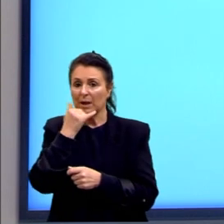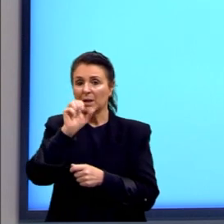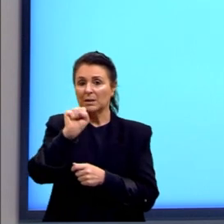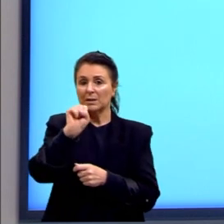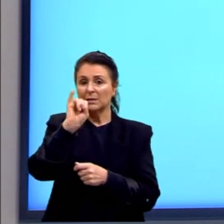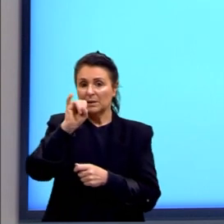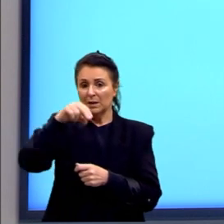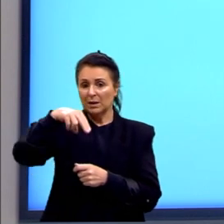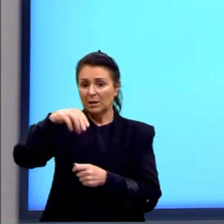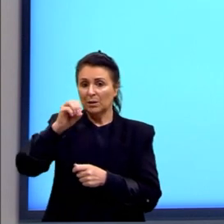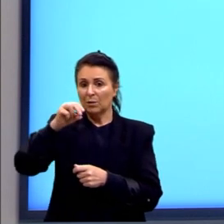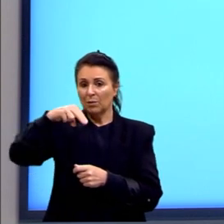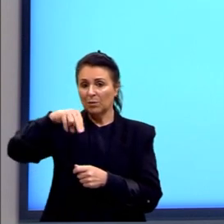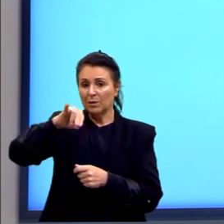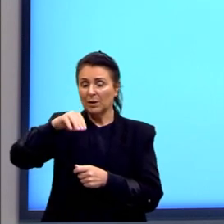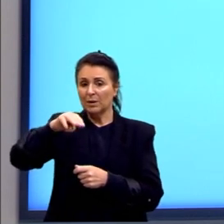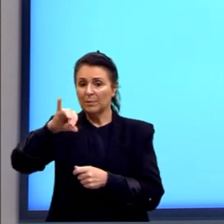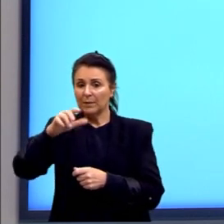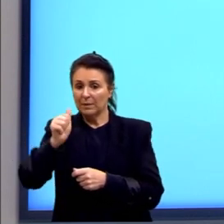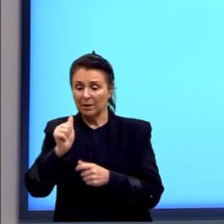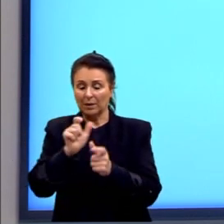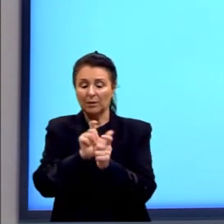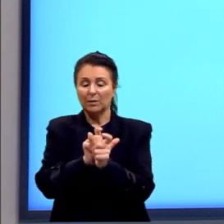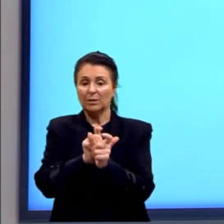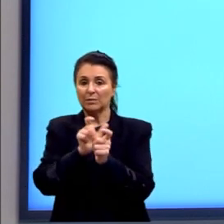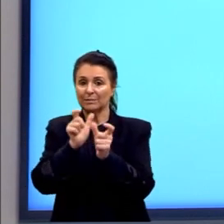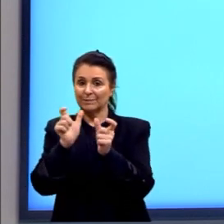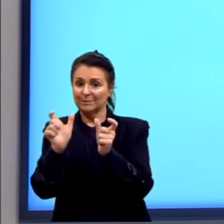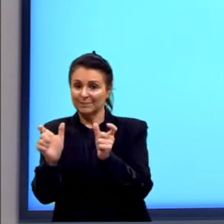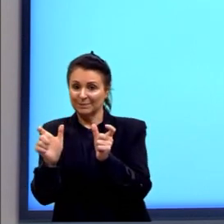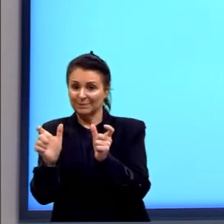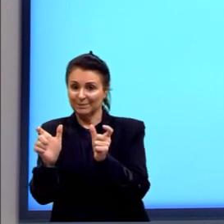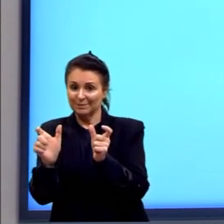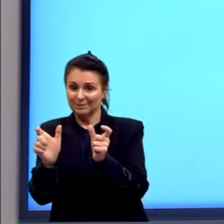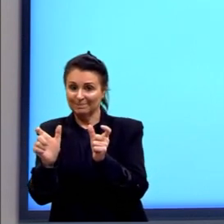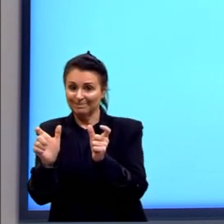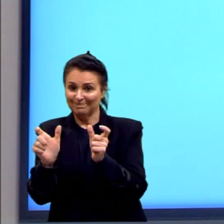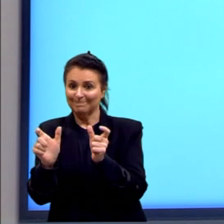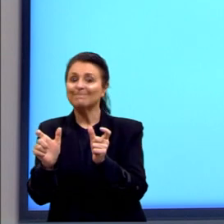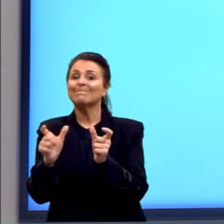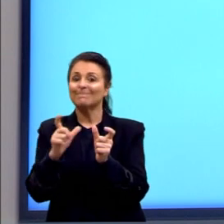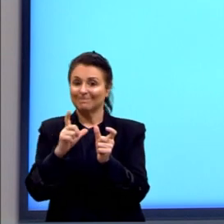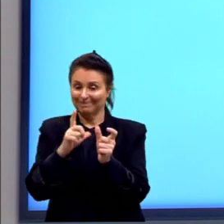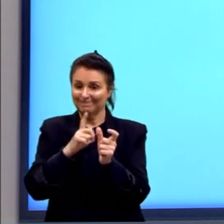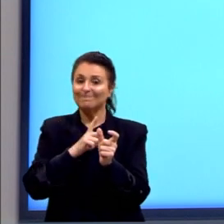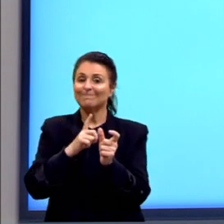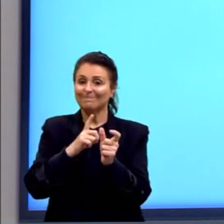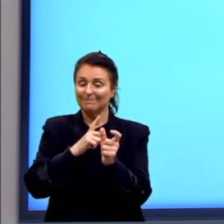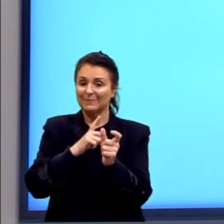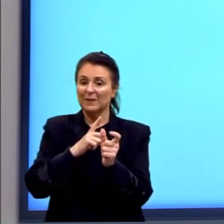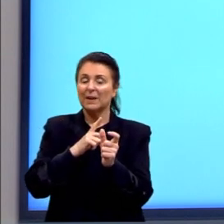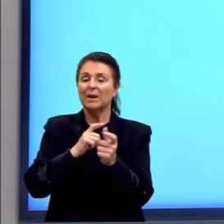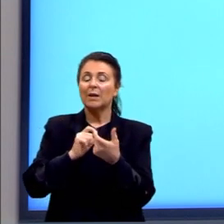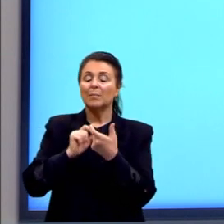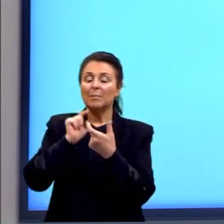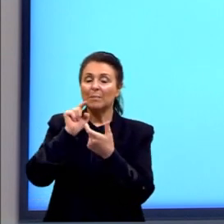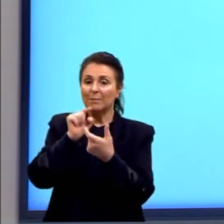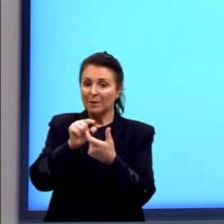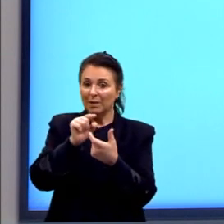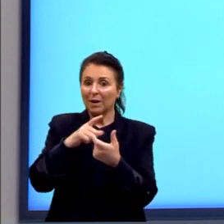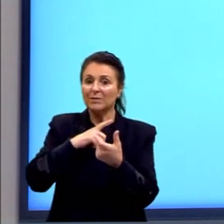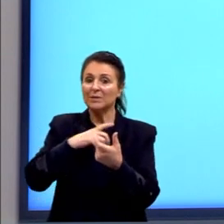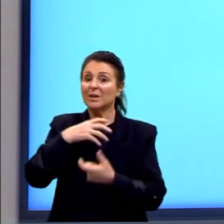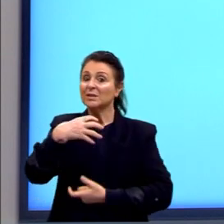já falou. Sinonimia tem a ver com sinônimos. Ou seja, palavras que têm aí